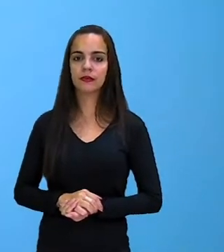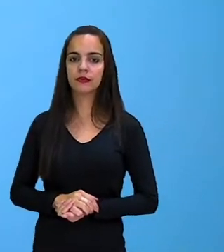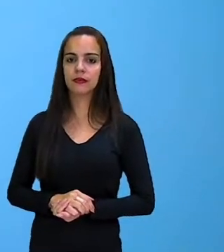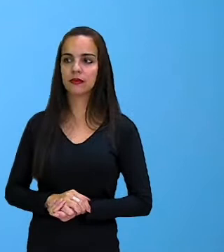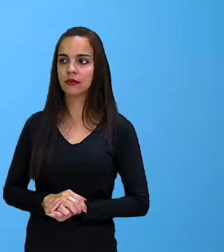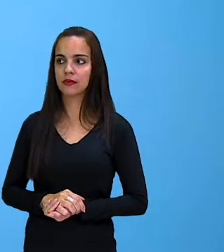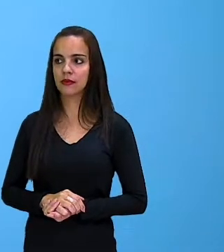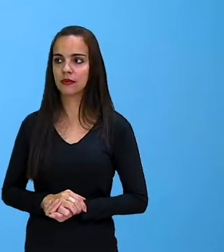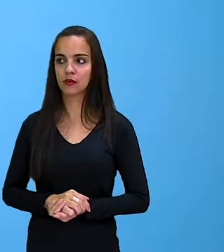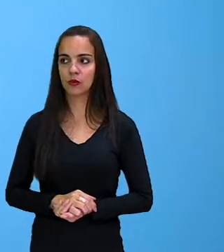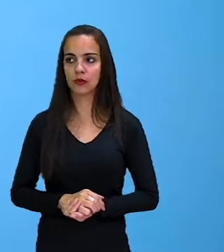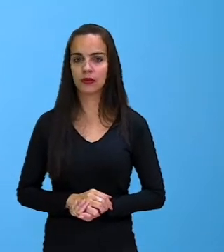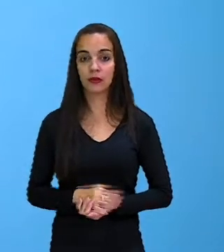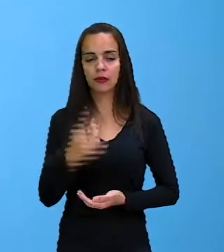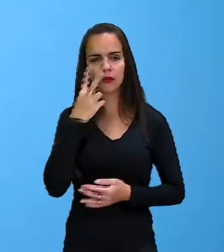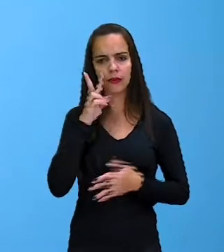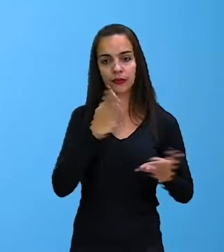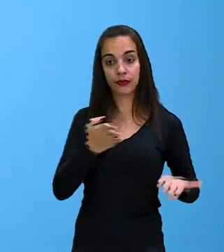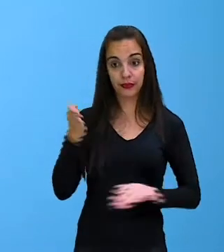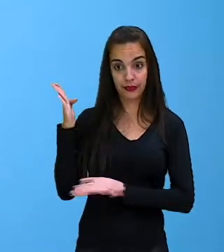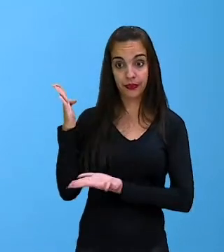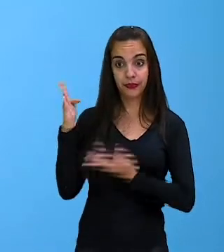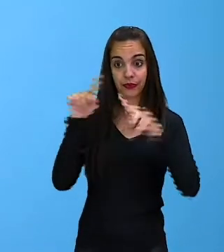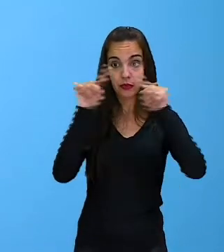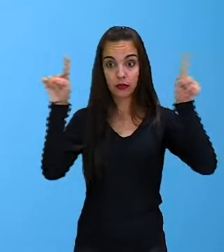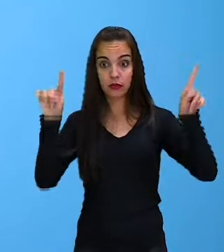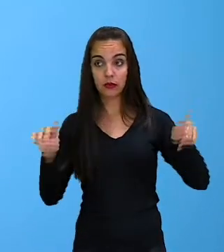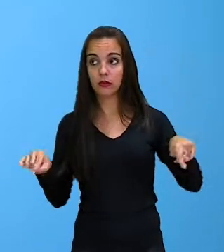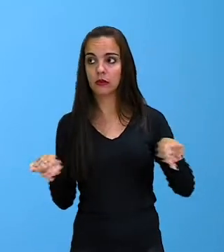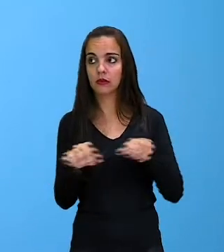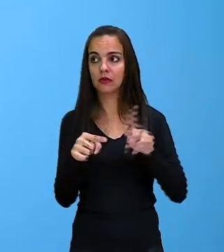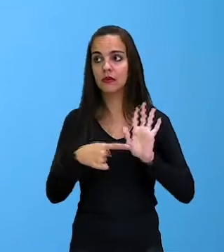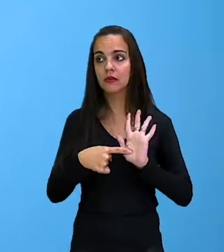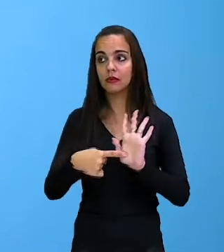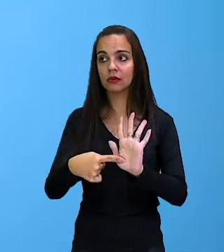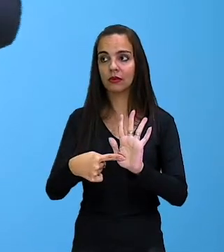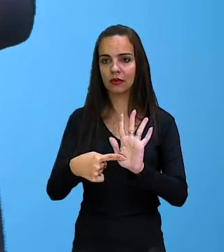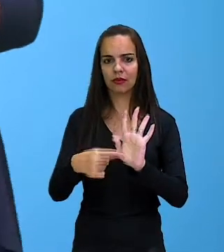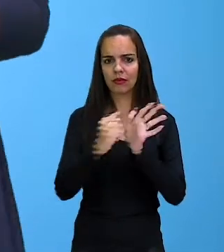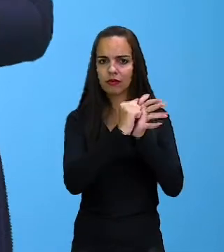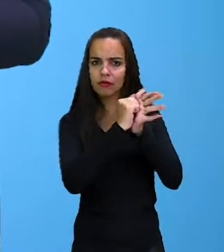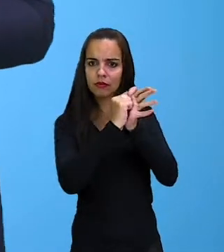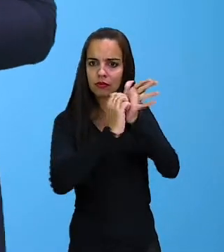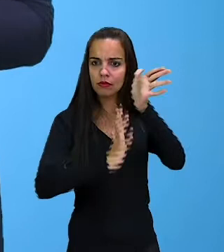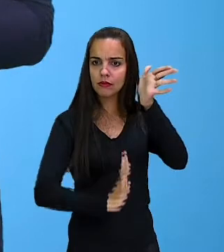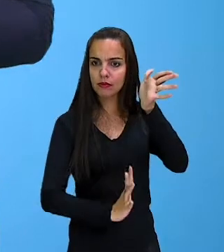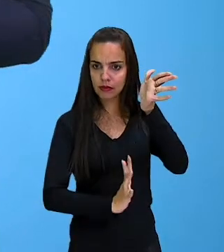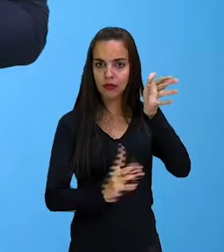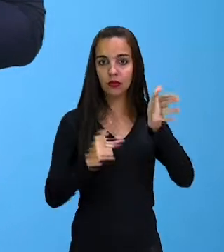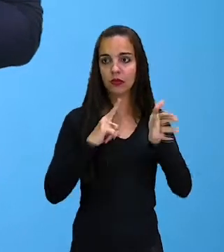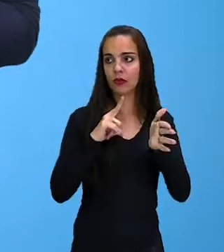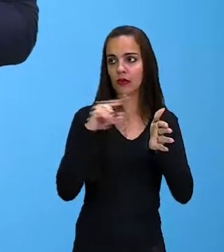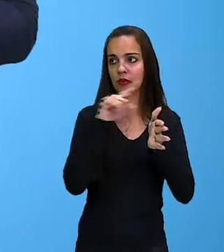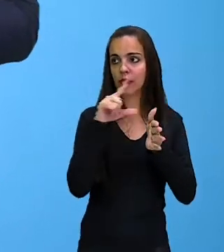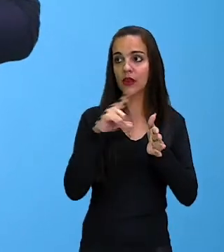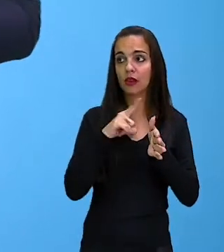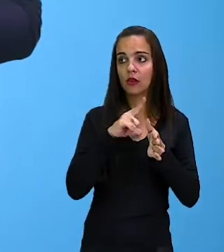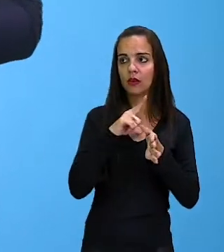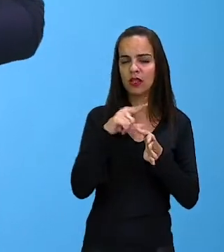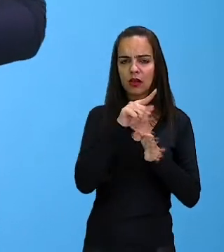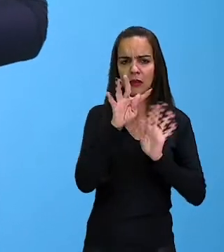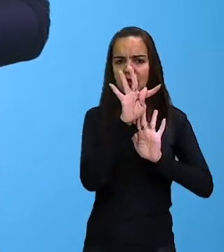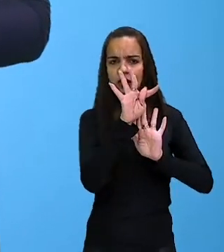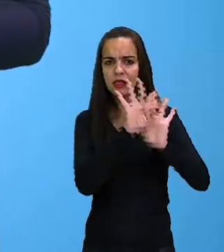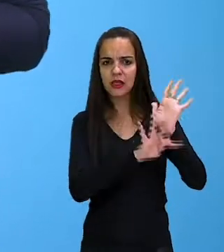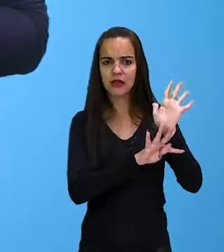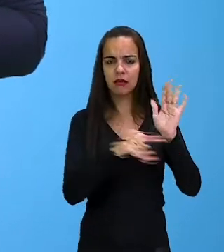Observe aqui que este quadro aqui está dentro da nossa atividade. Nós temos esse texto